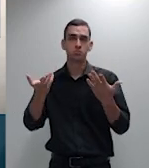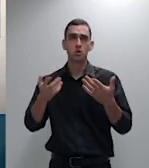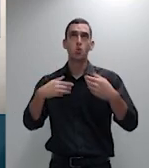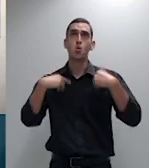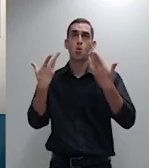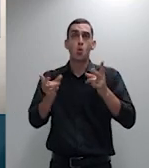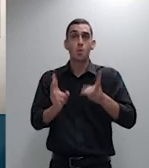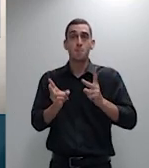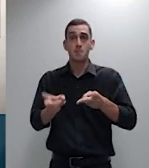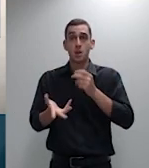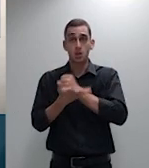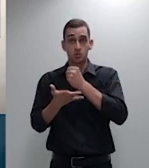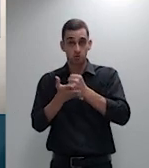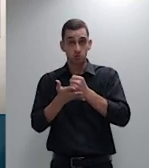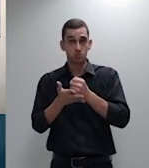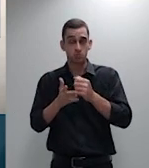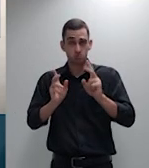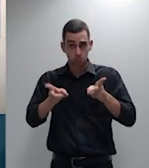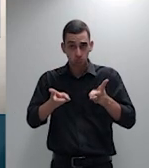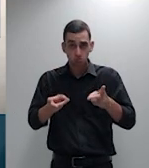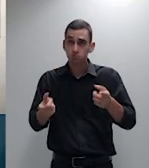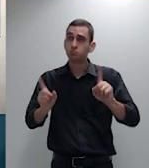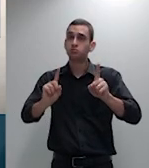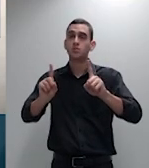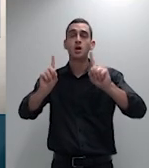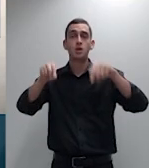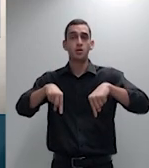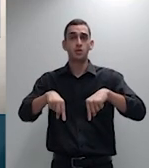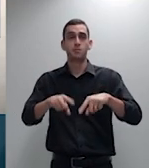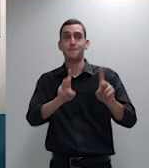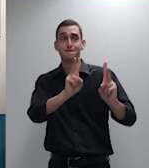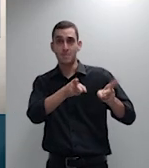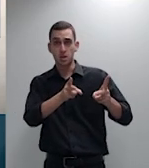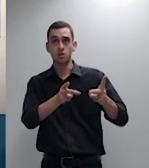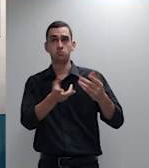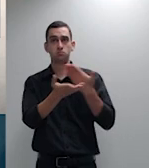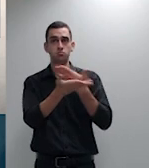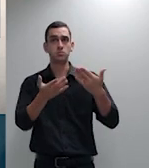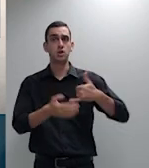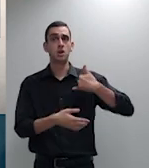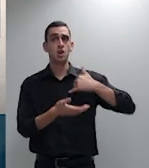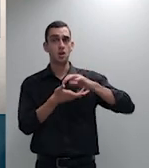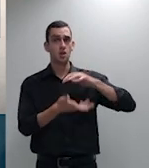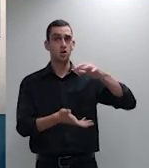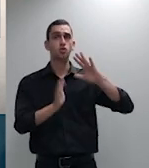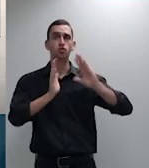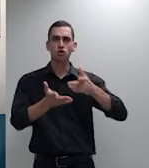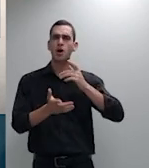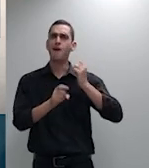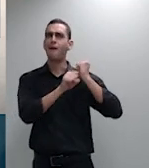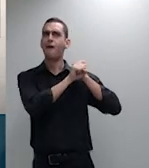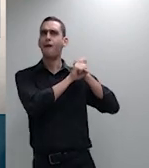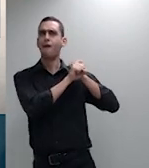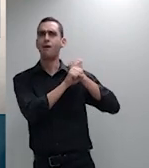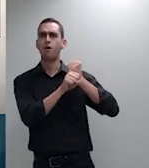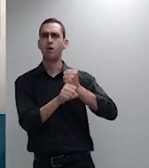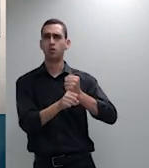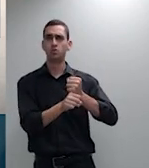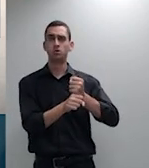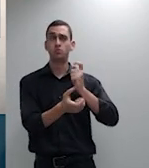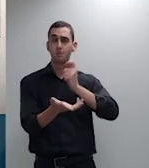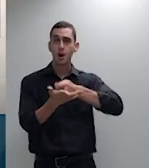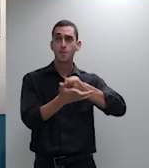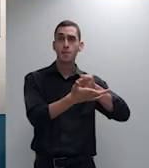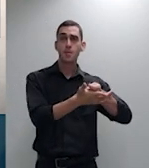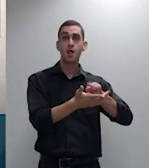manutenção destes que tanto contribuem para um fundo no momento que mais precisam esses são os termos da manifestação da